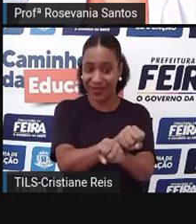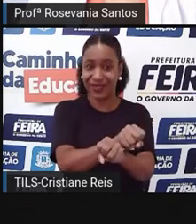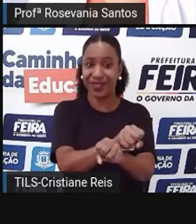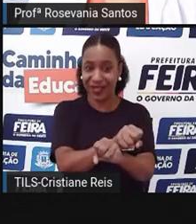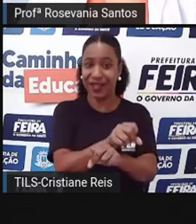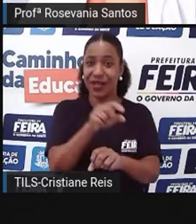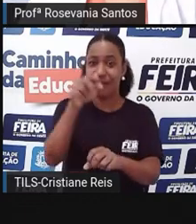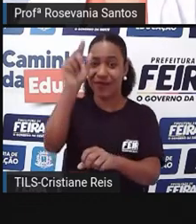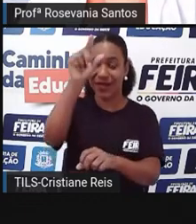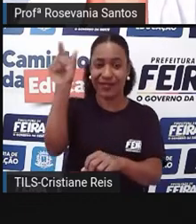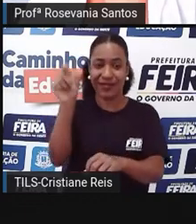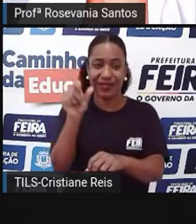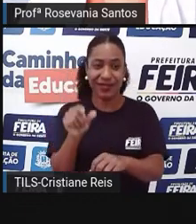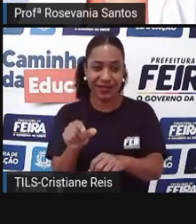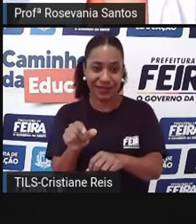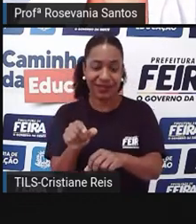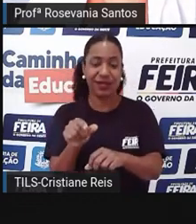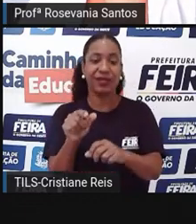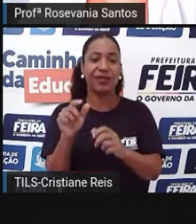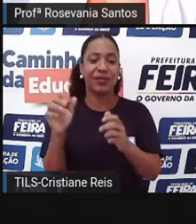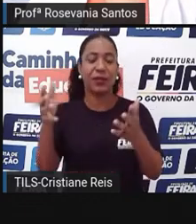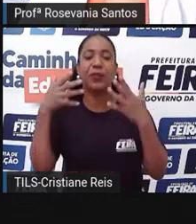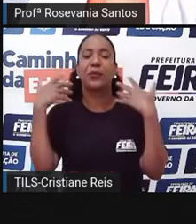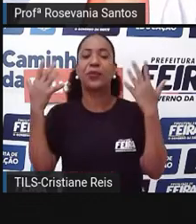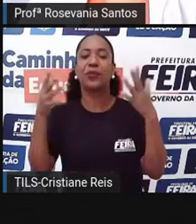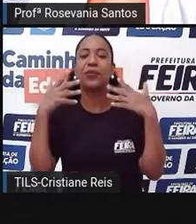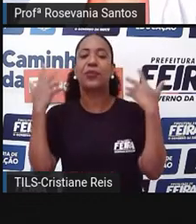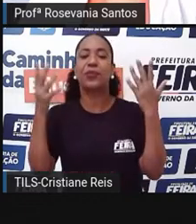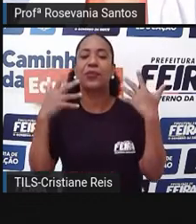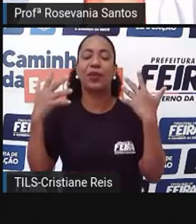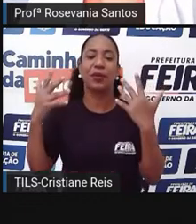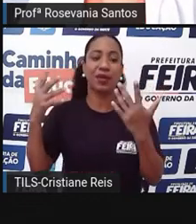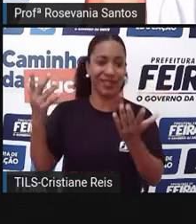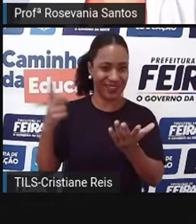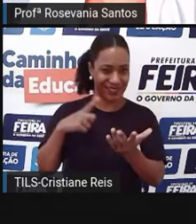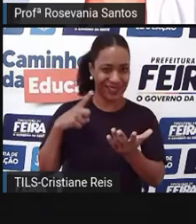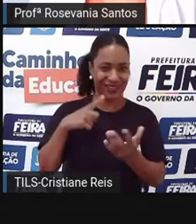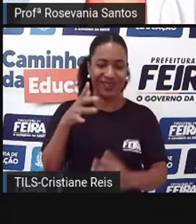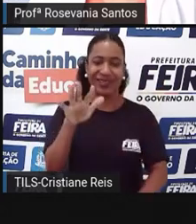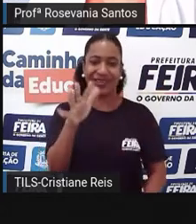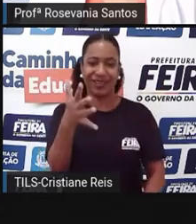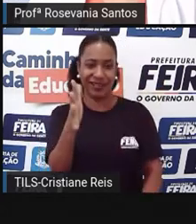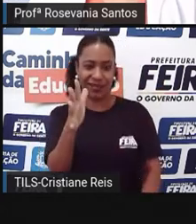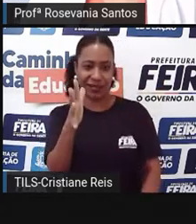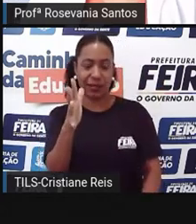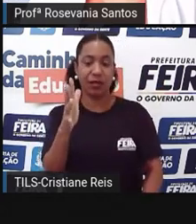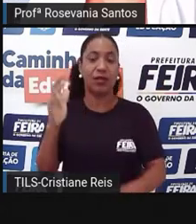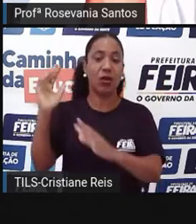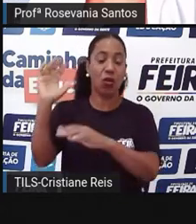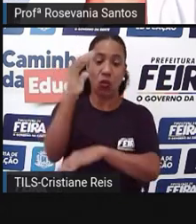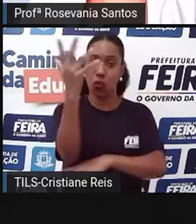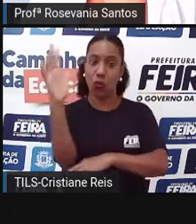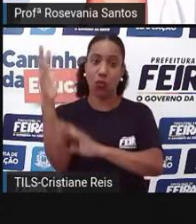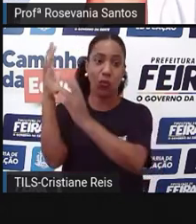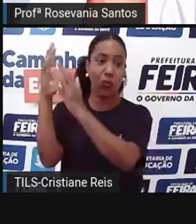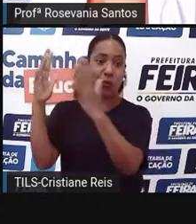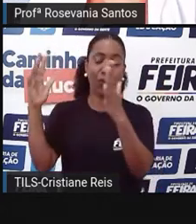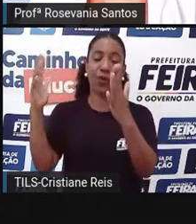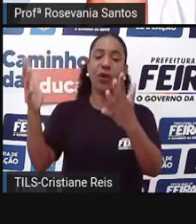ter características desse sertão, e vou ter características também dessa zona da mata. Então, é uma faixa de